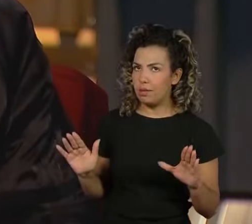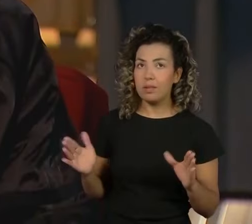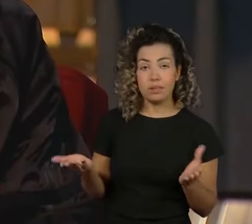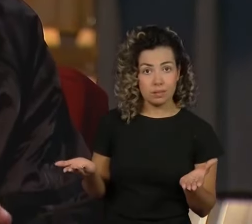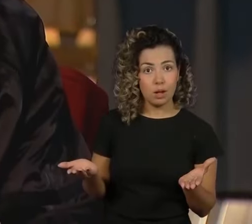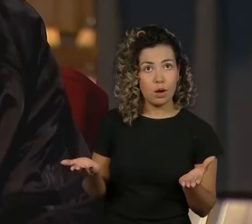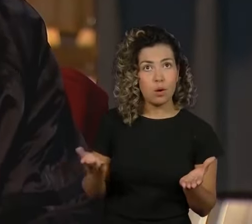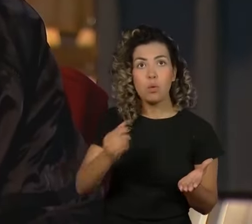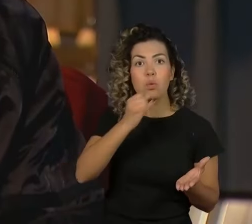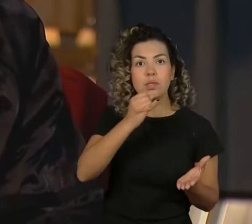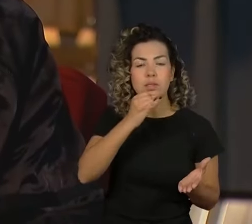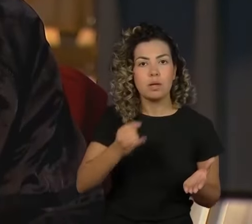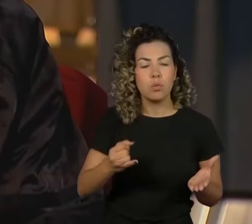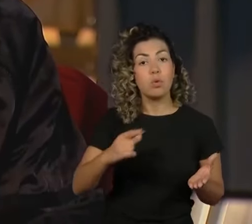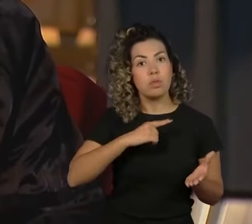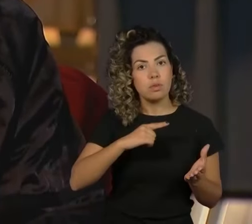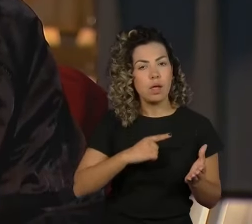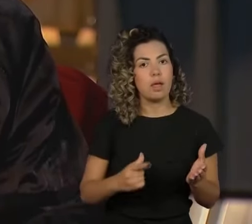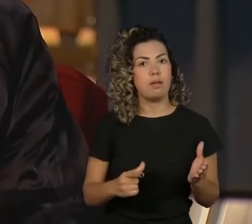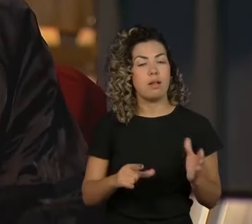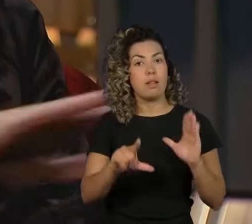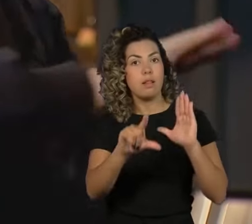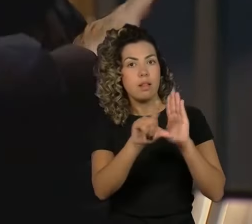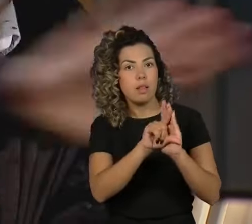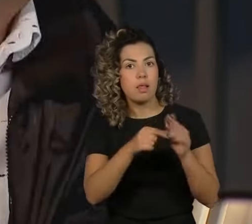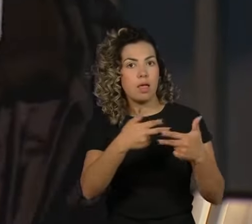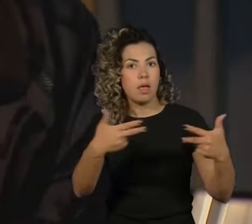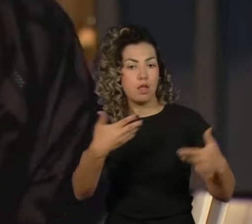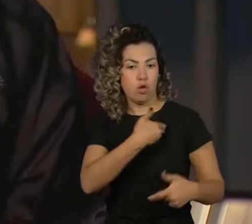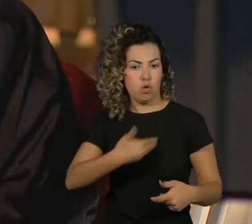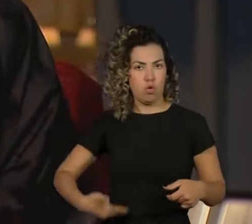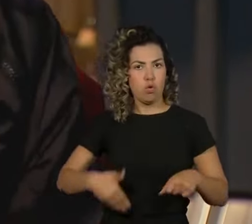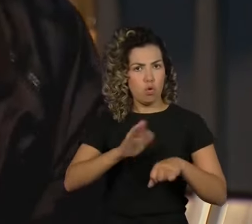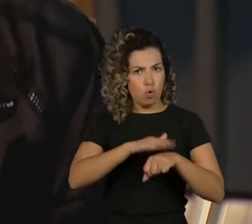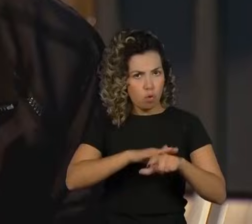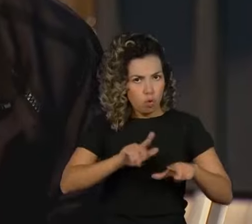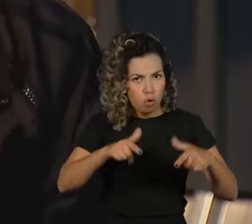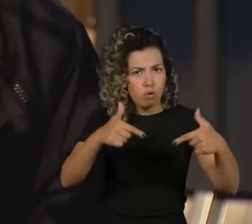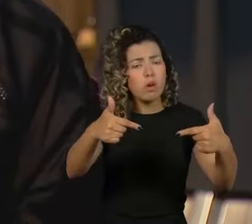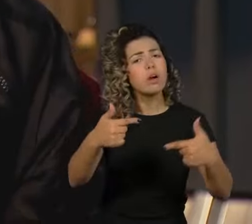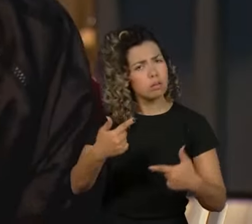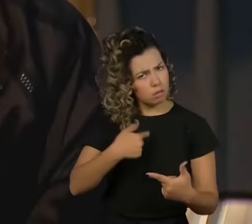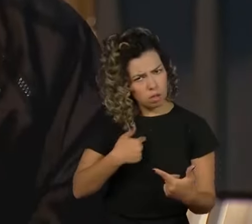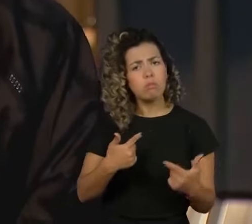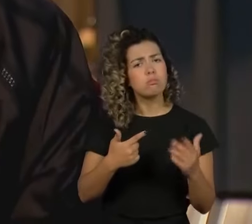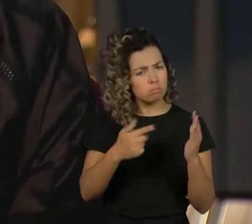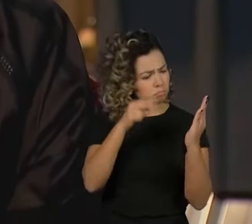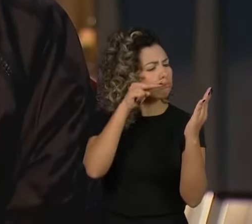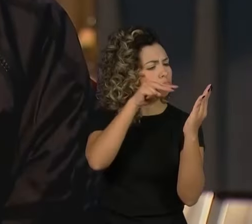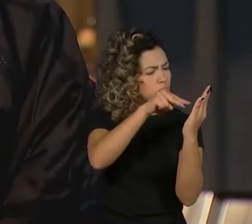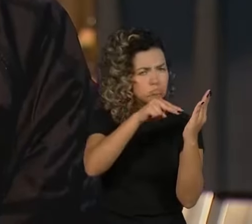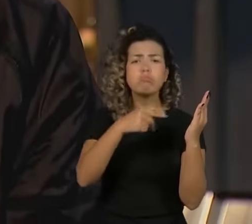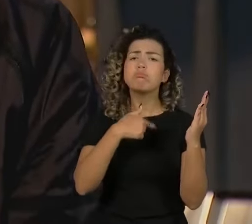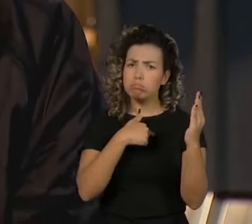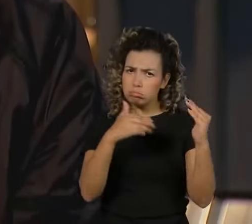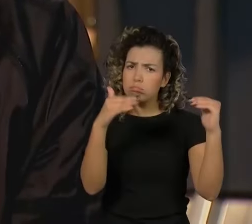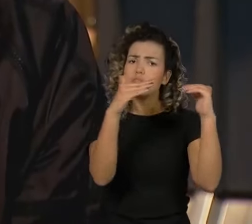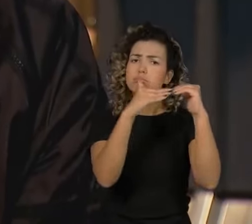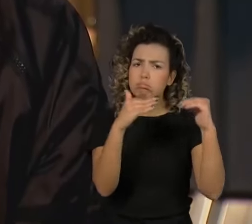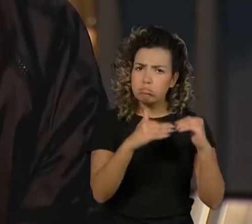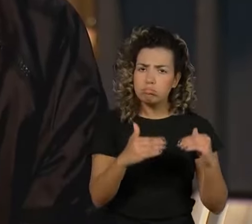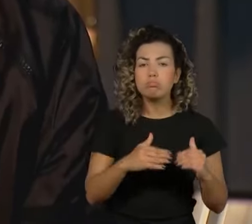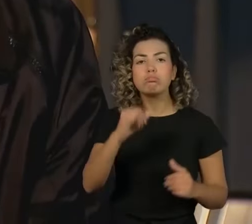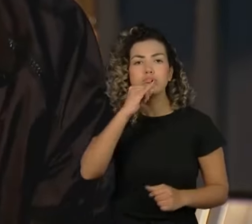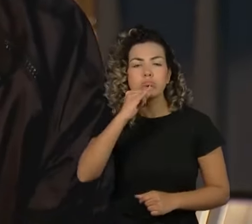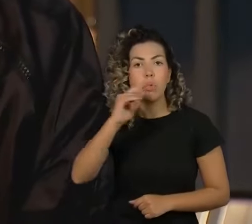todas as políticas identitárias, eu sou a favor de todas elas. Estão no preto, no